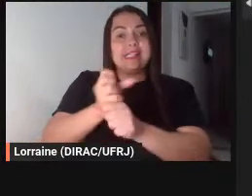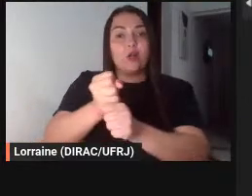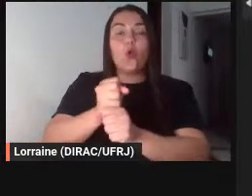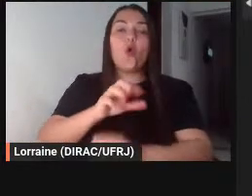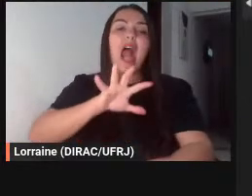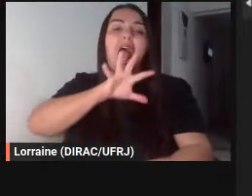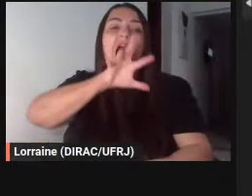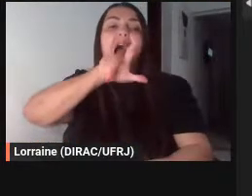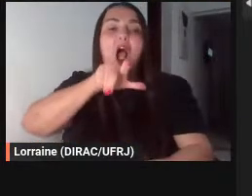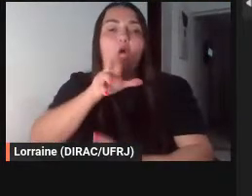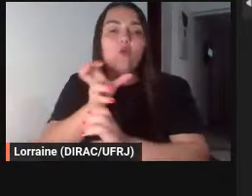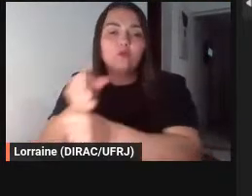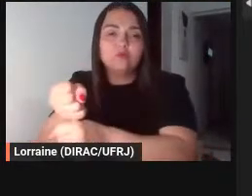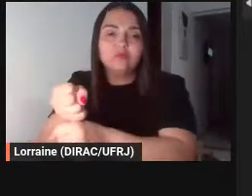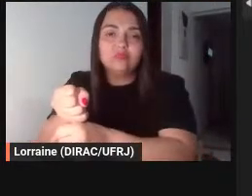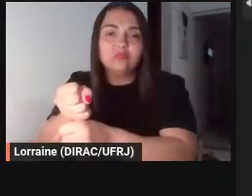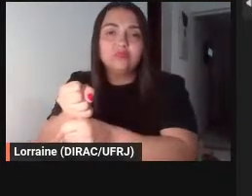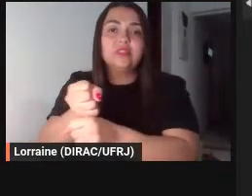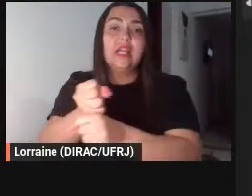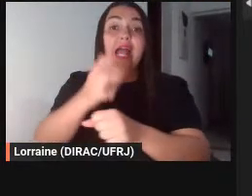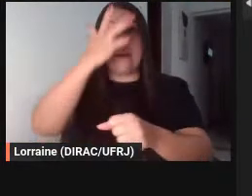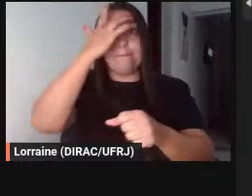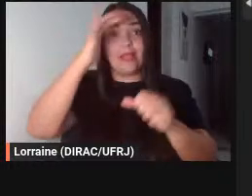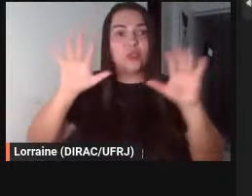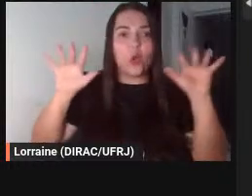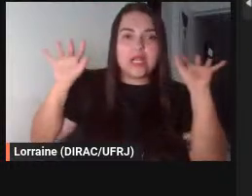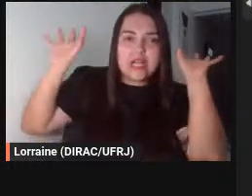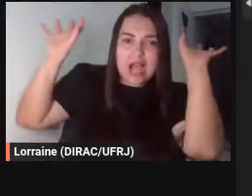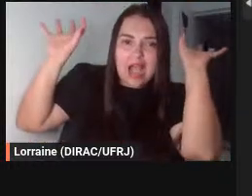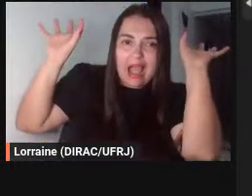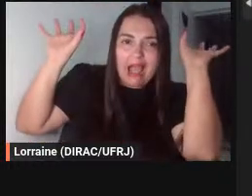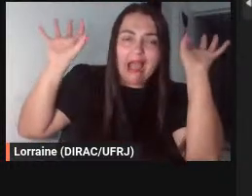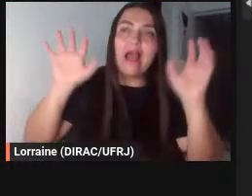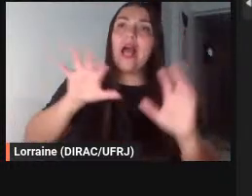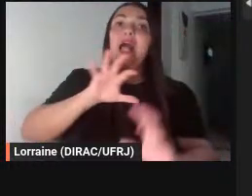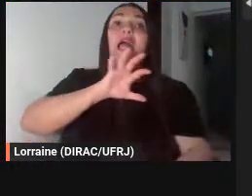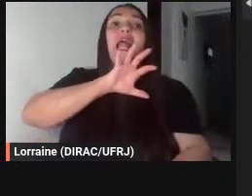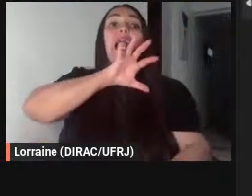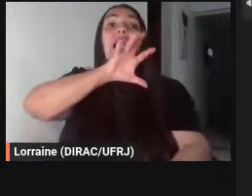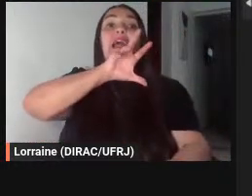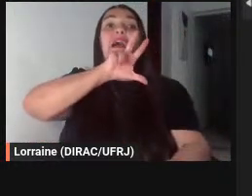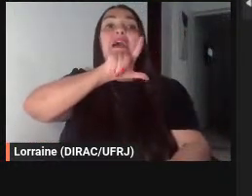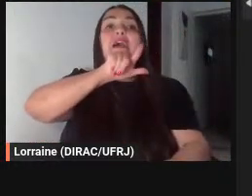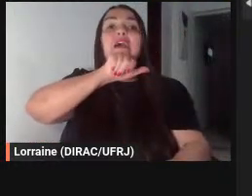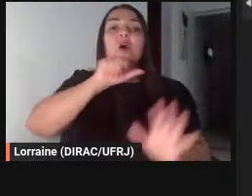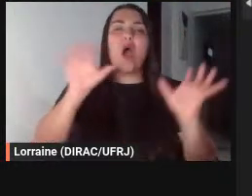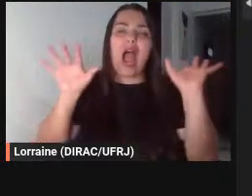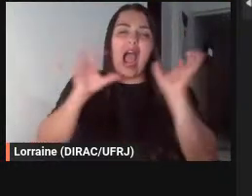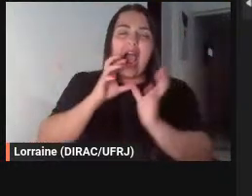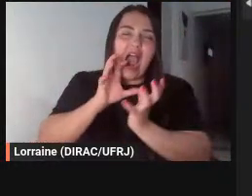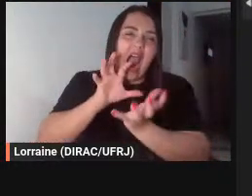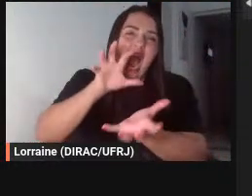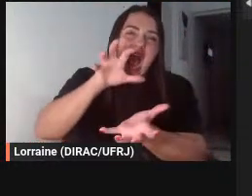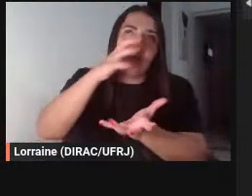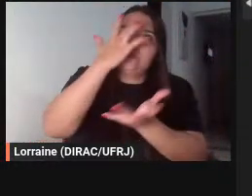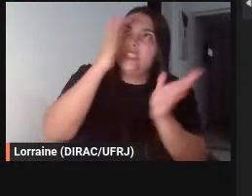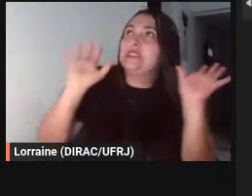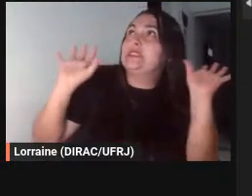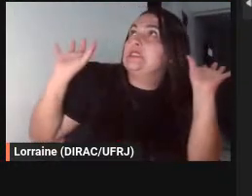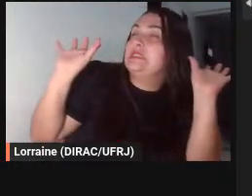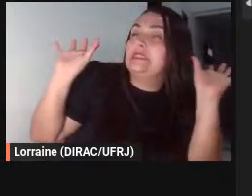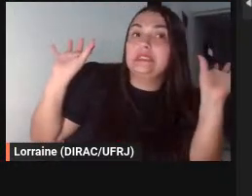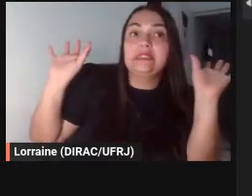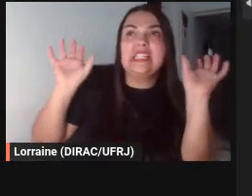o leão com uma boca enorme aberta né então a ideia é